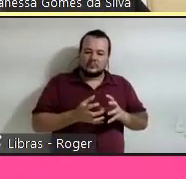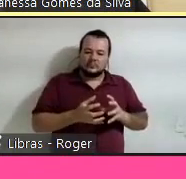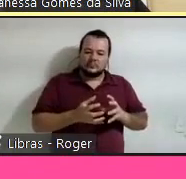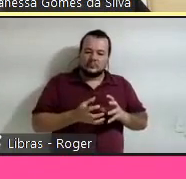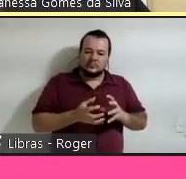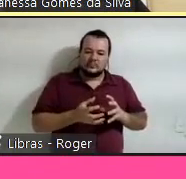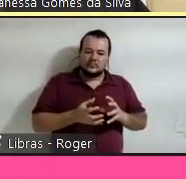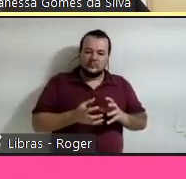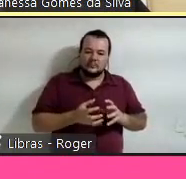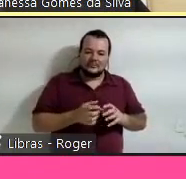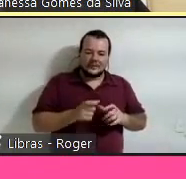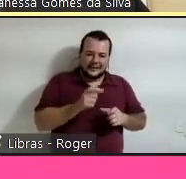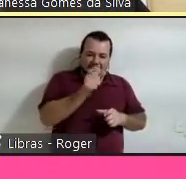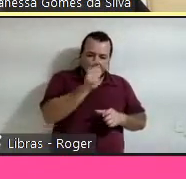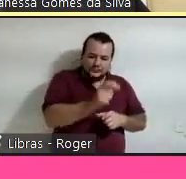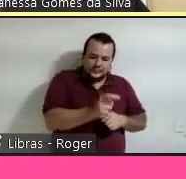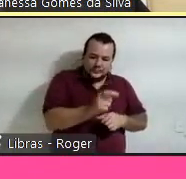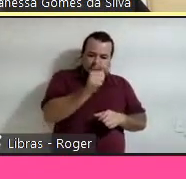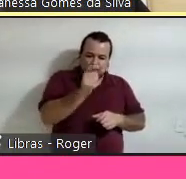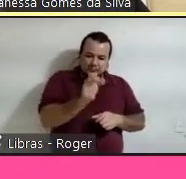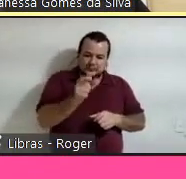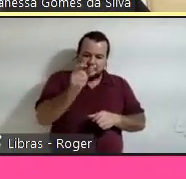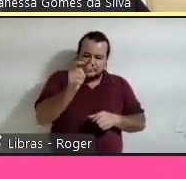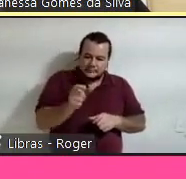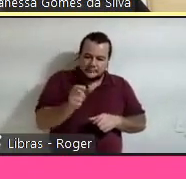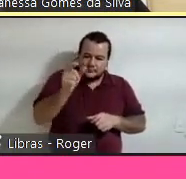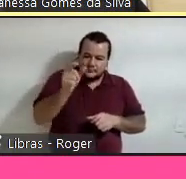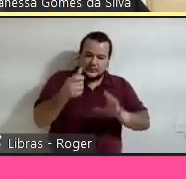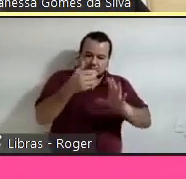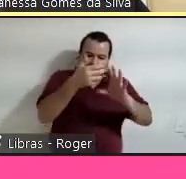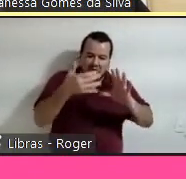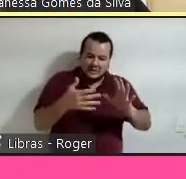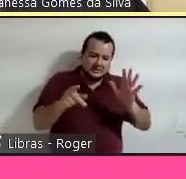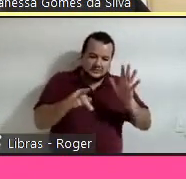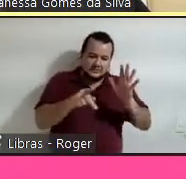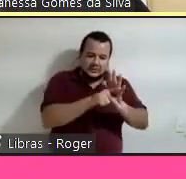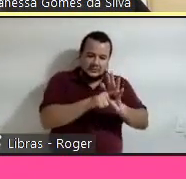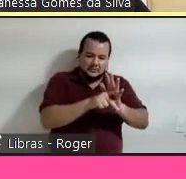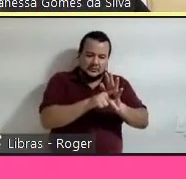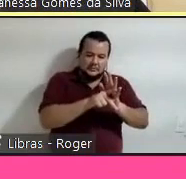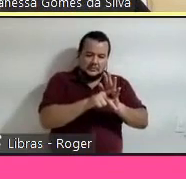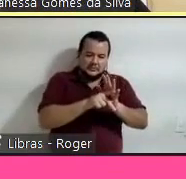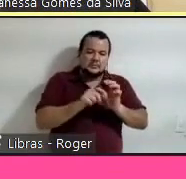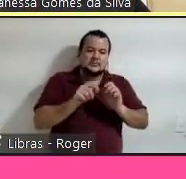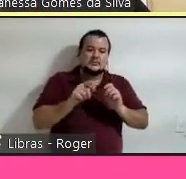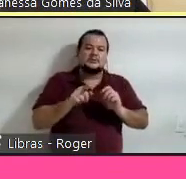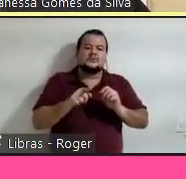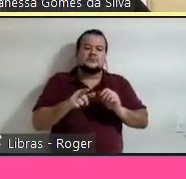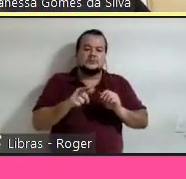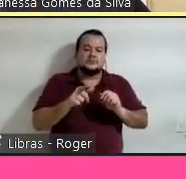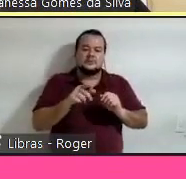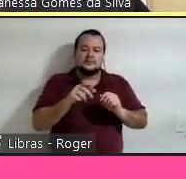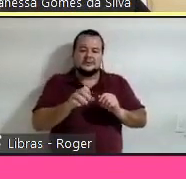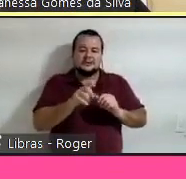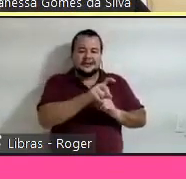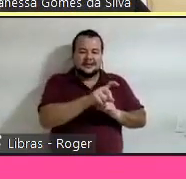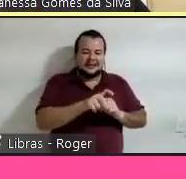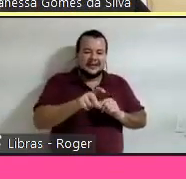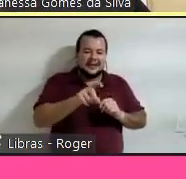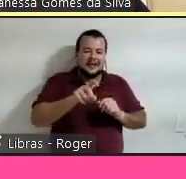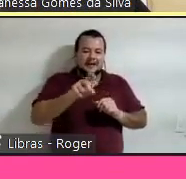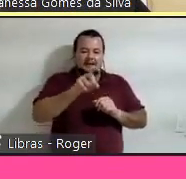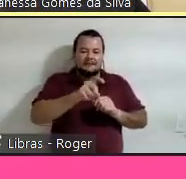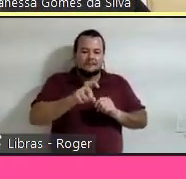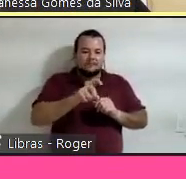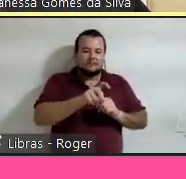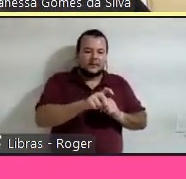Cada coluna é uma categoria de impacto e você, colocando o mouse, você vê aqui,